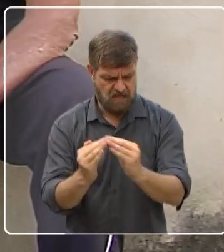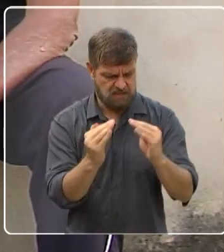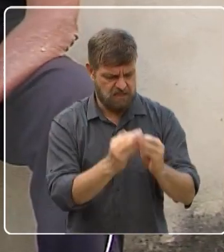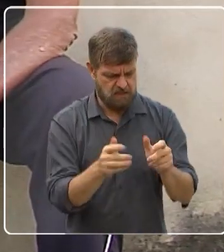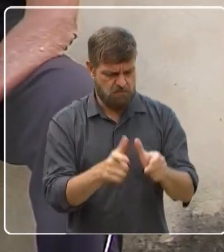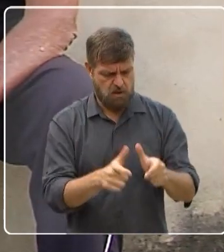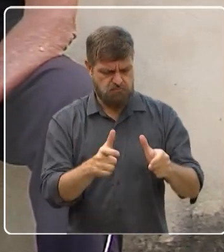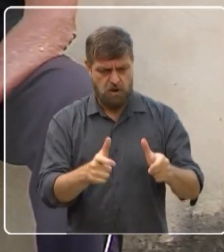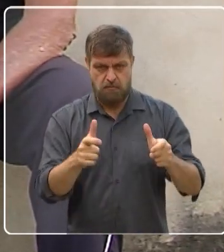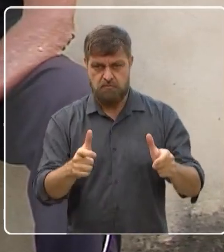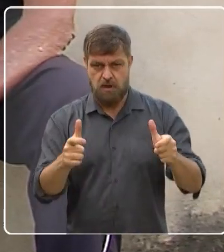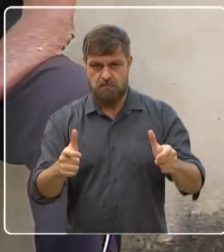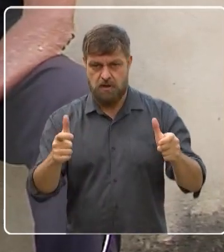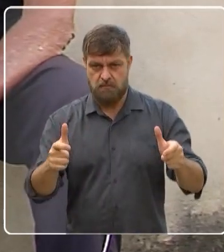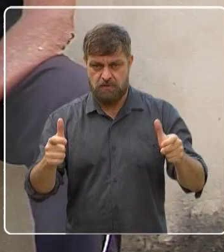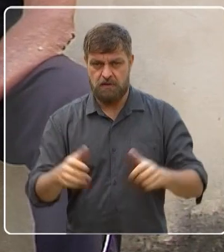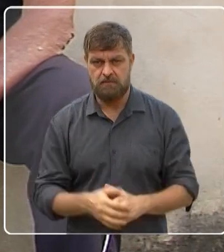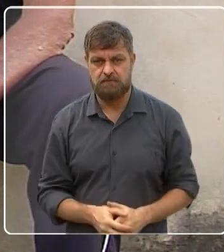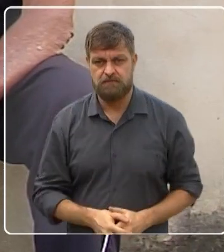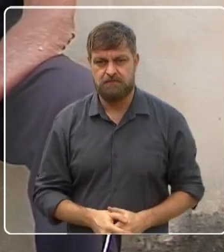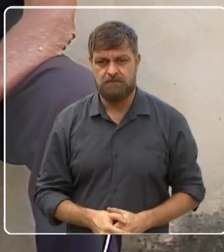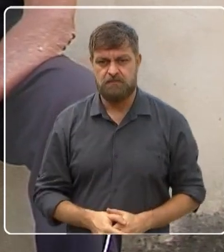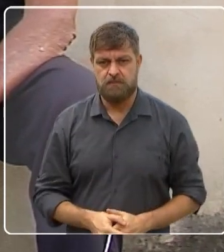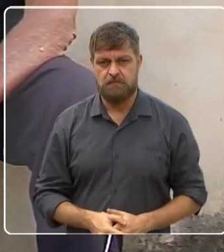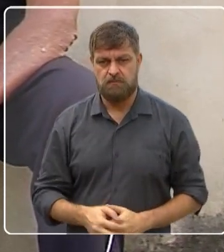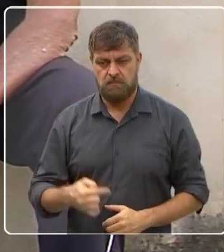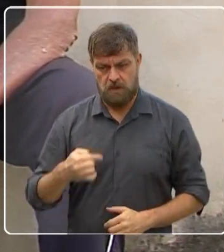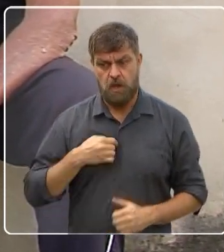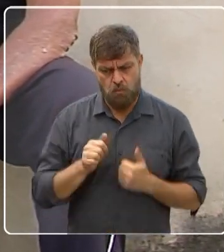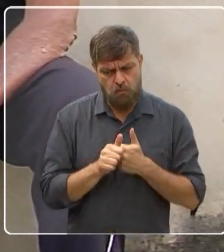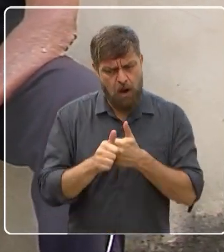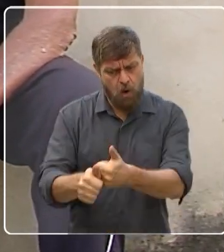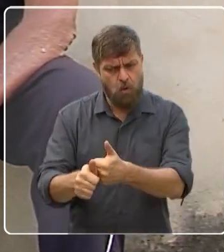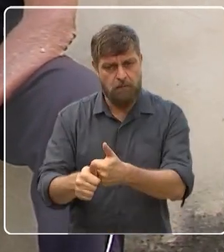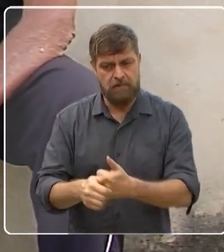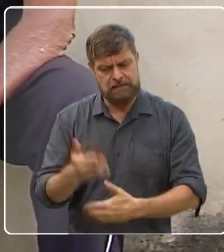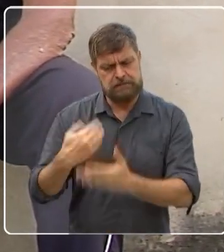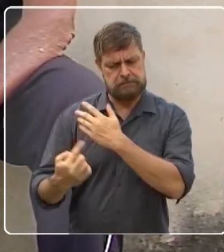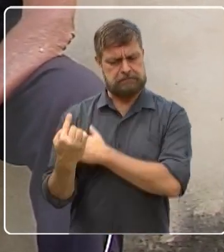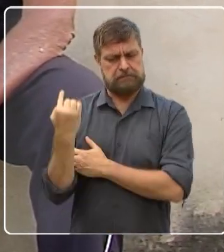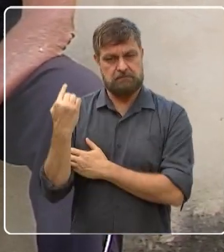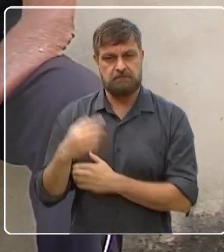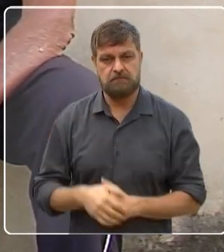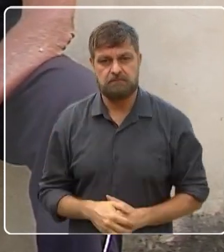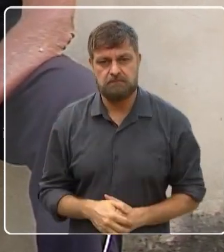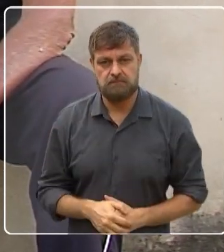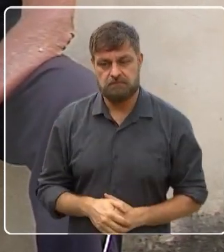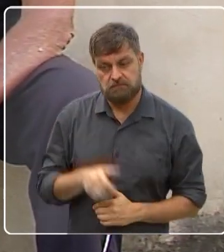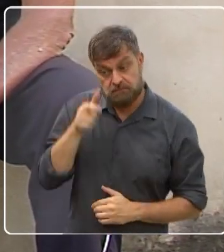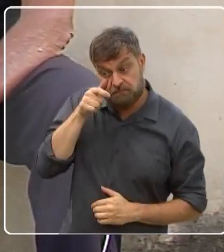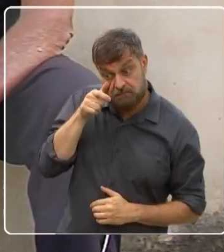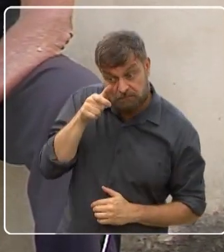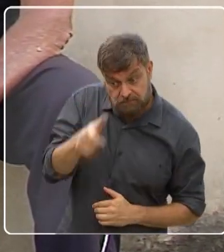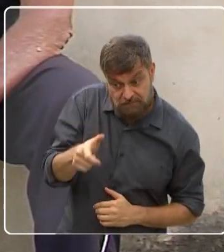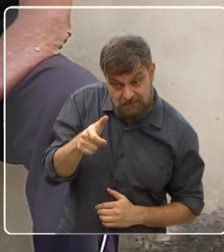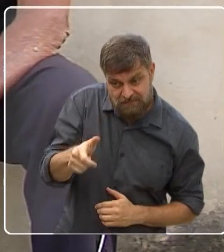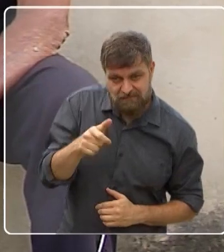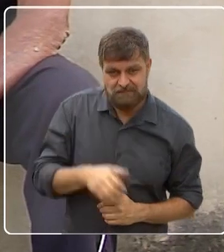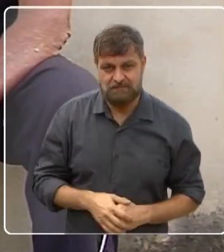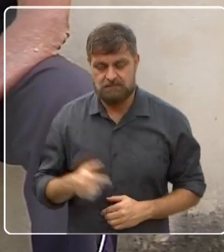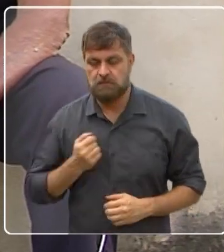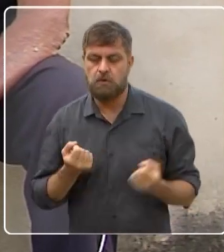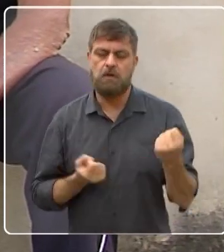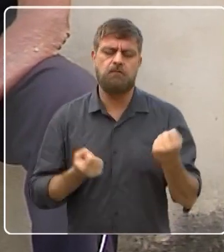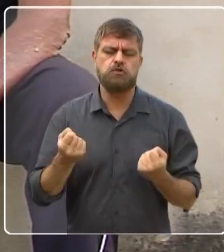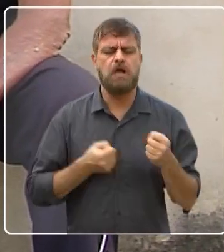uma parada, mas eu acompanhei bem o bairro. Agora, o que me chamou a atenção, a gente estava, inclusive, passando de